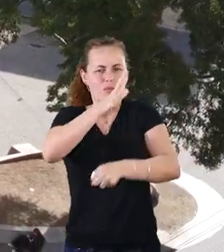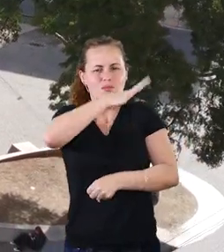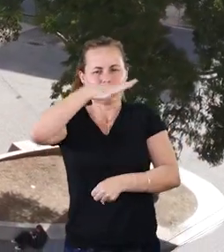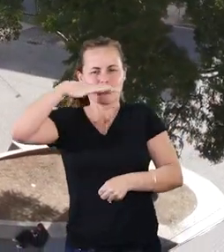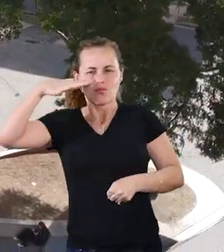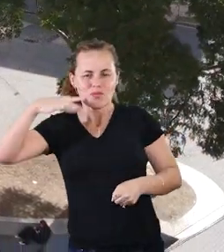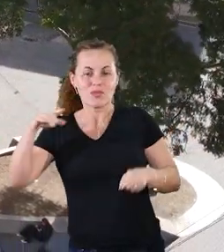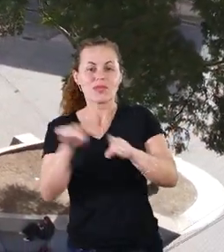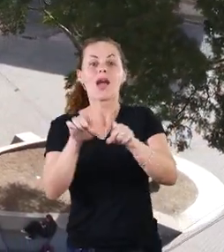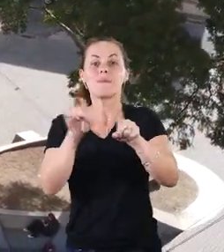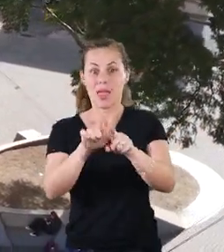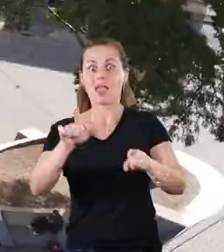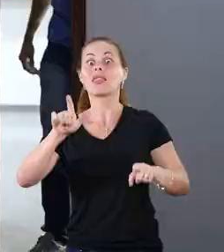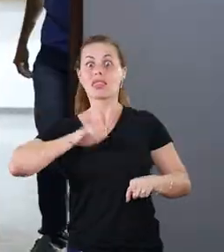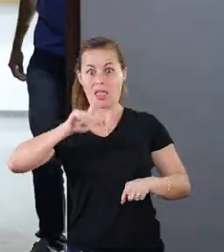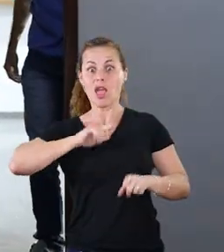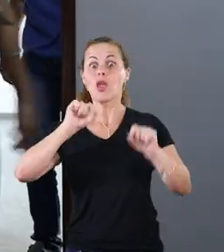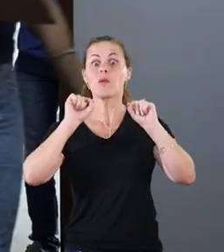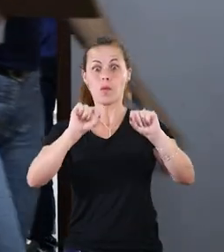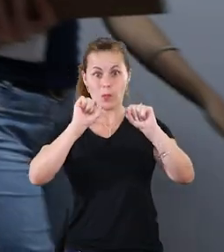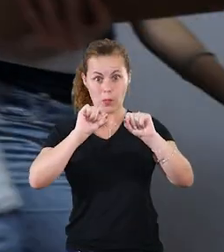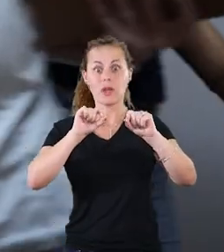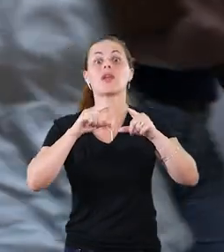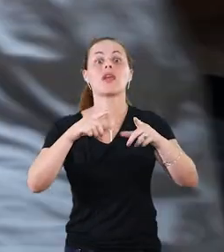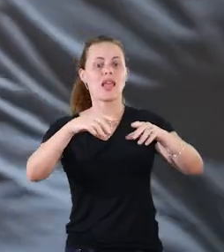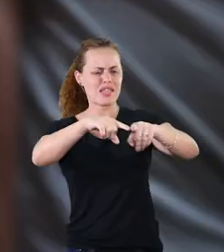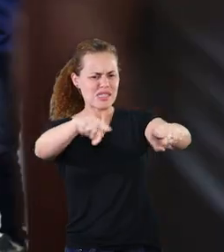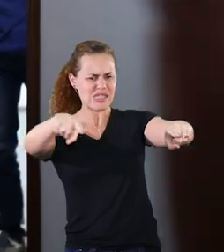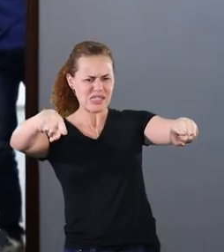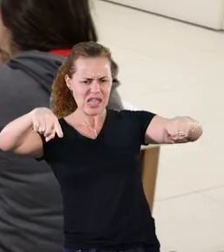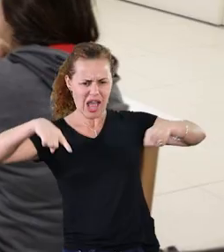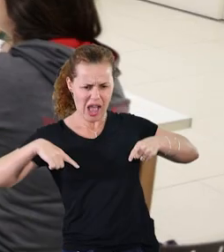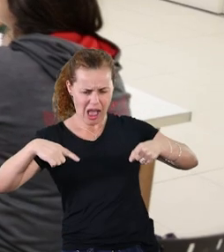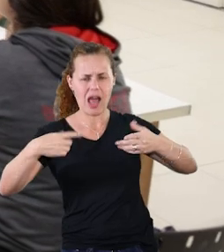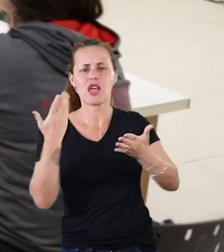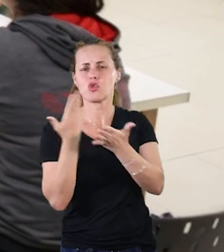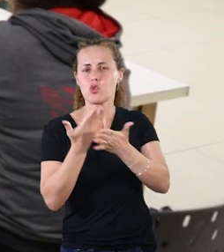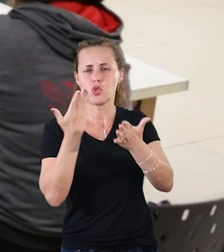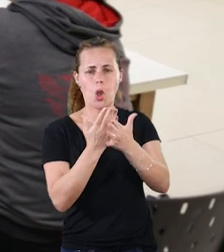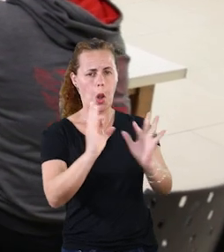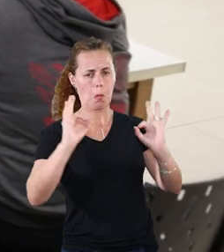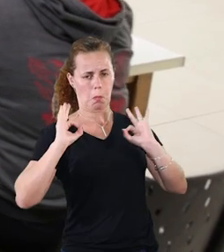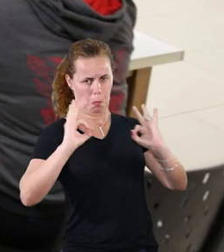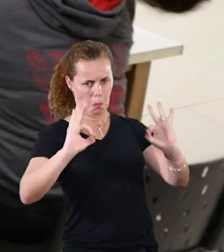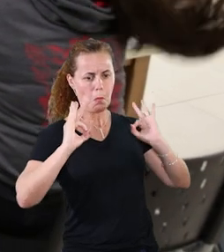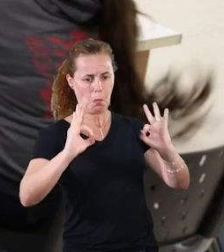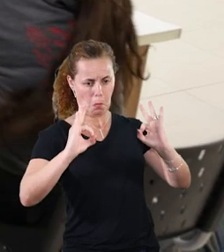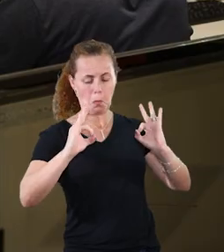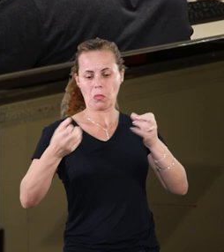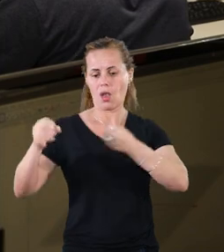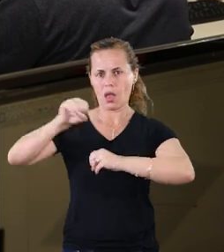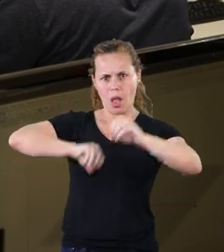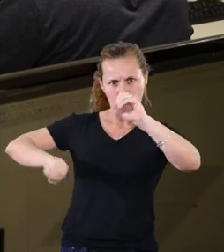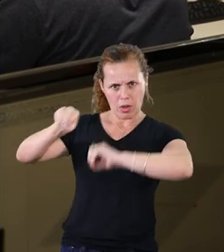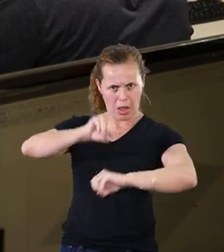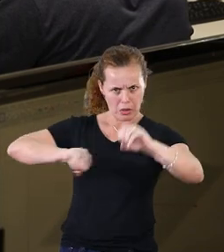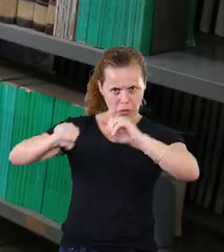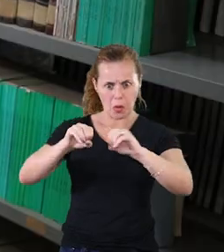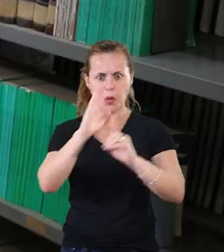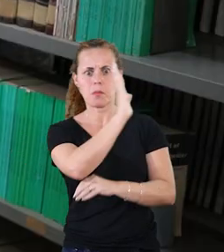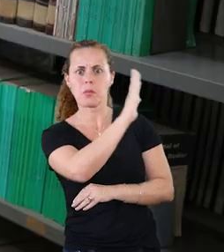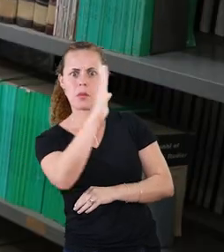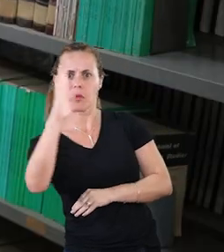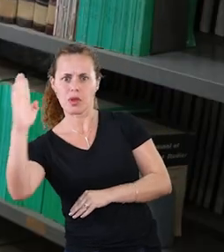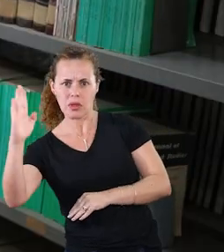terá à sua disposição uma estrutura física com amplas e arejadas salas de aula, laboratórios,